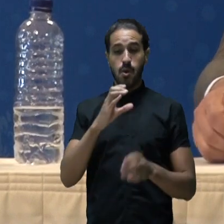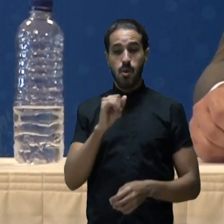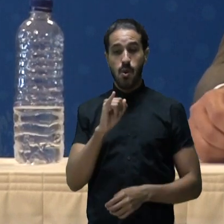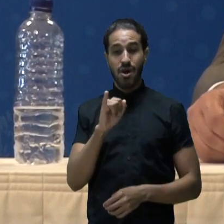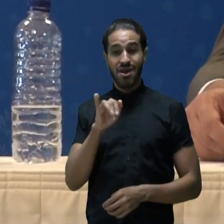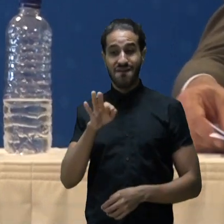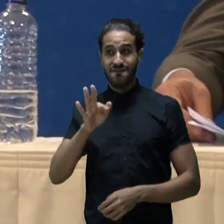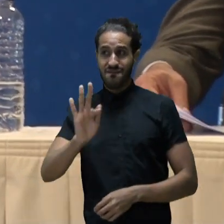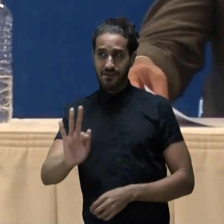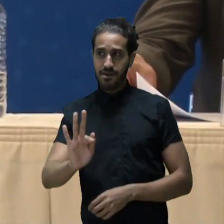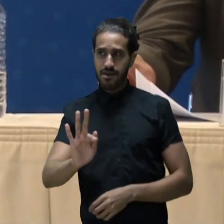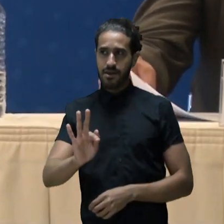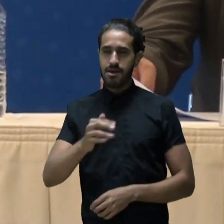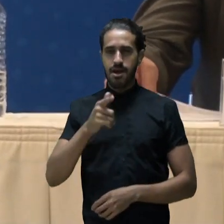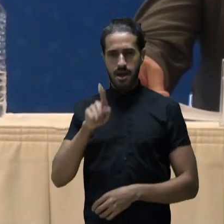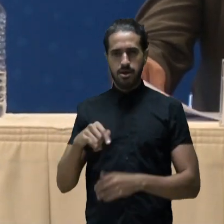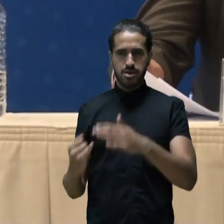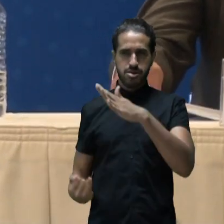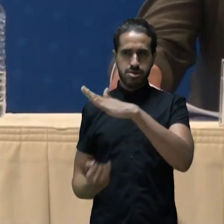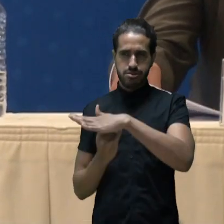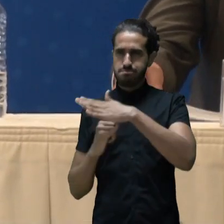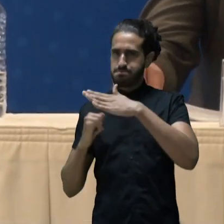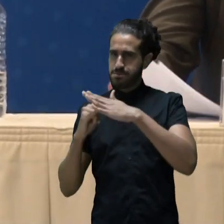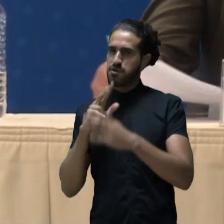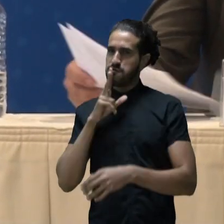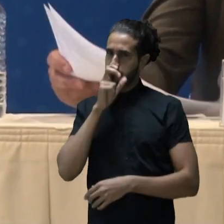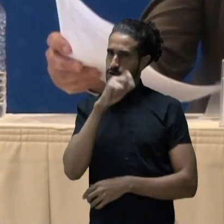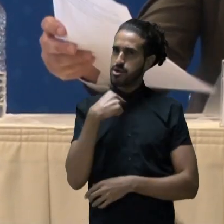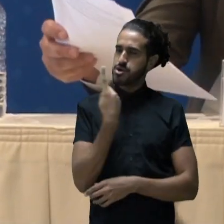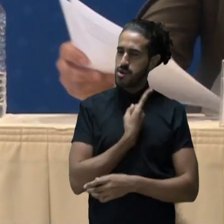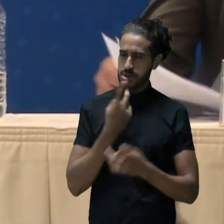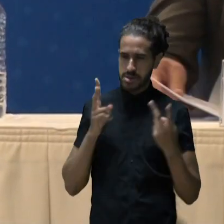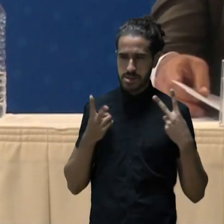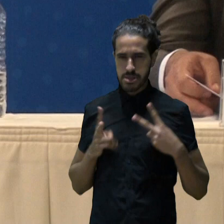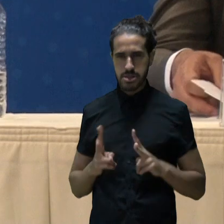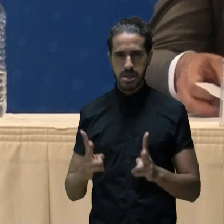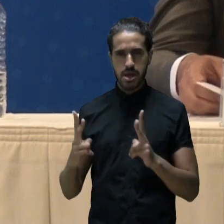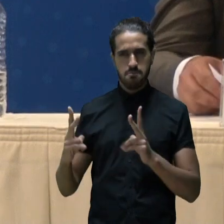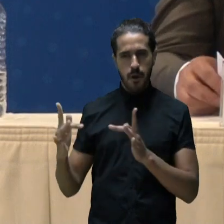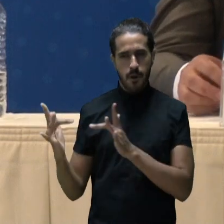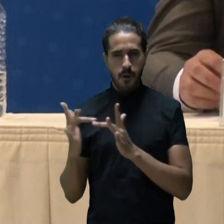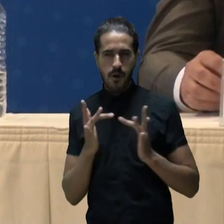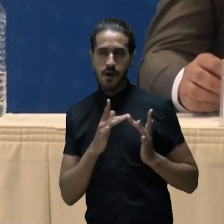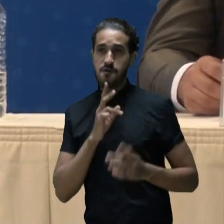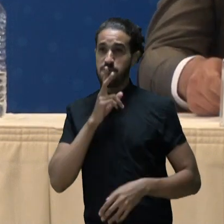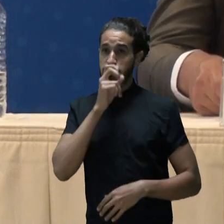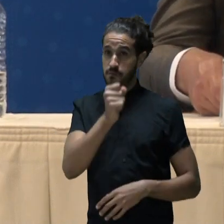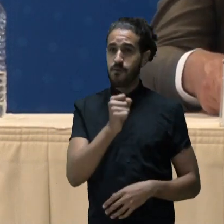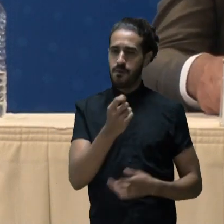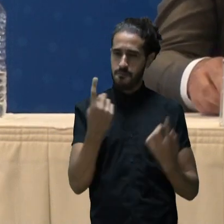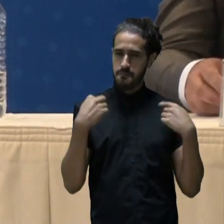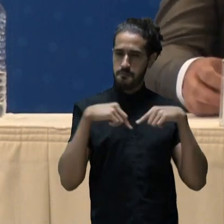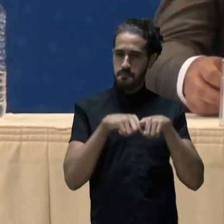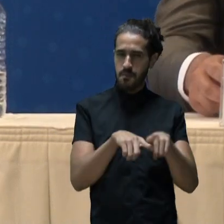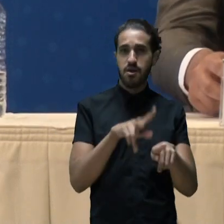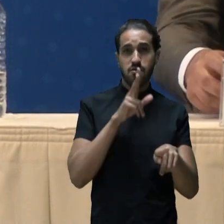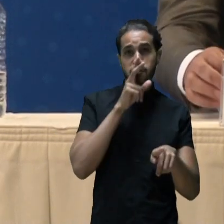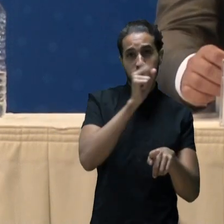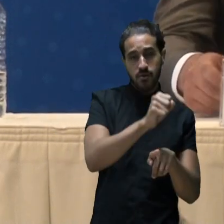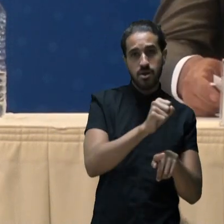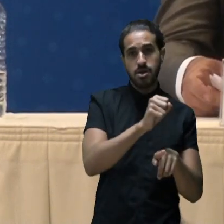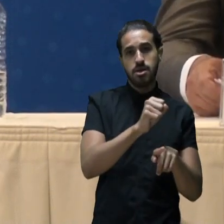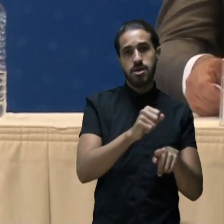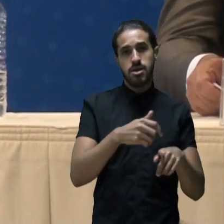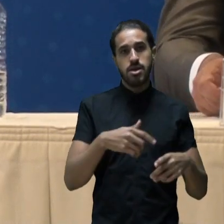essa instituição que nós temos estado bem perto, nessa parceria,